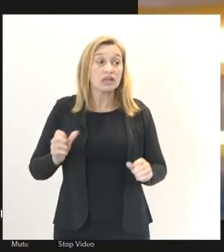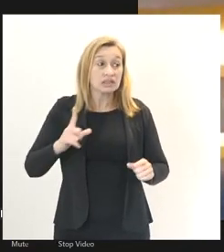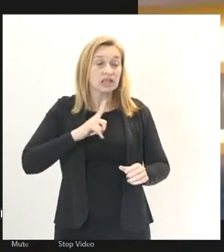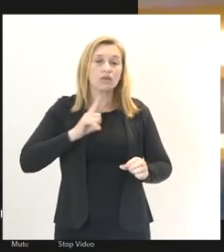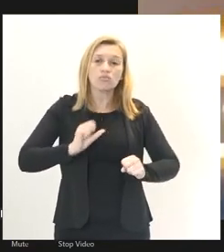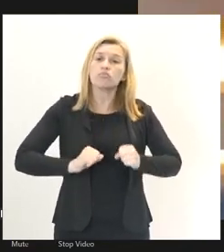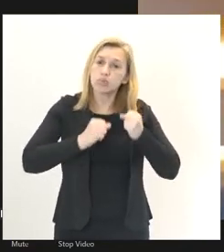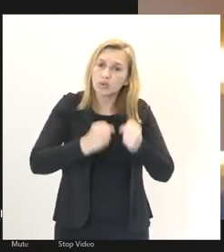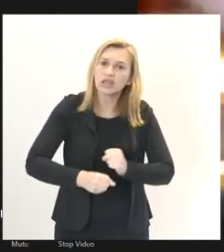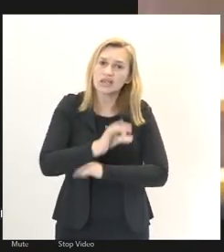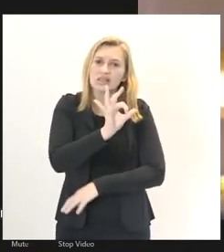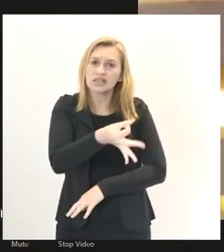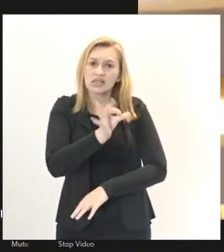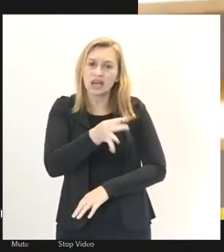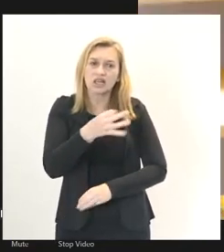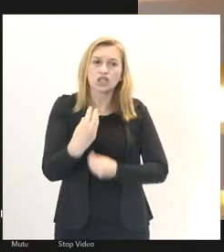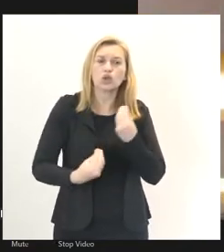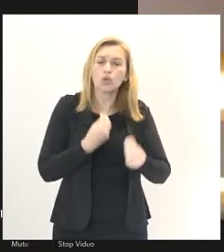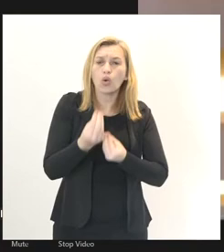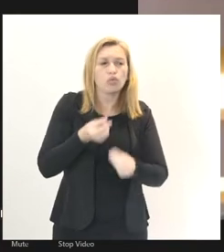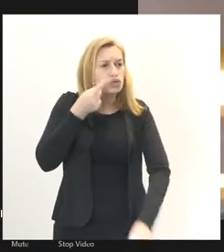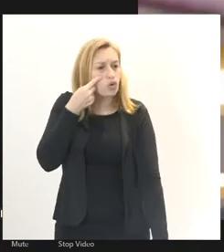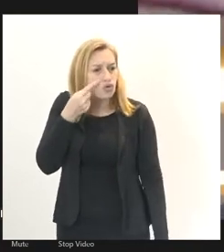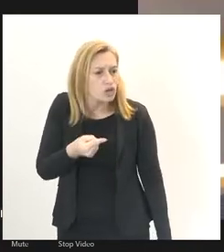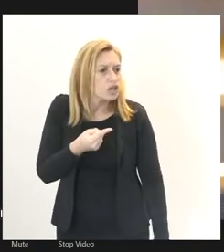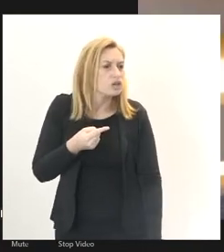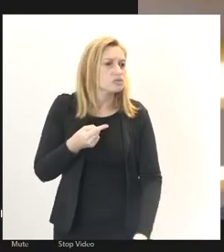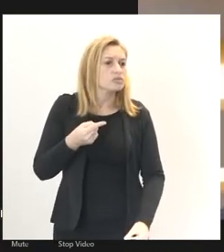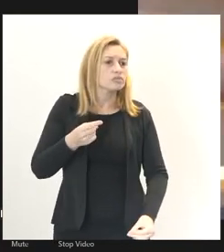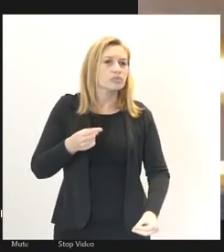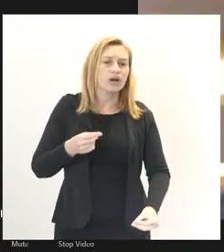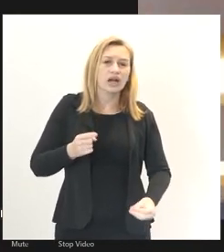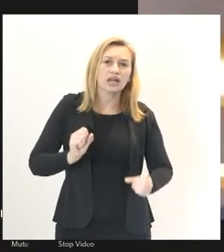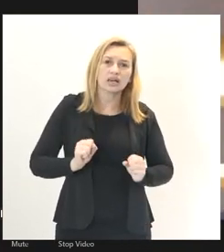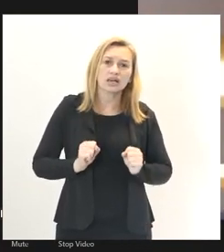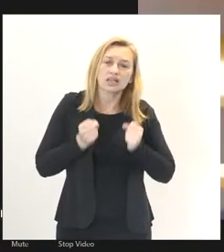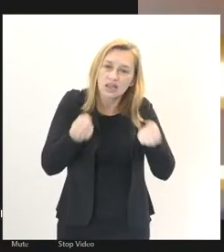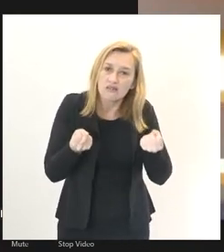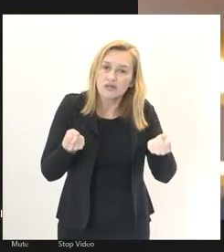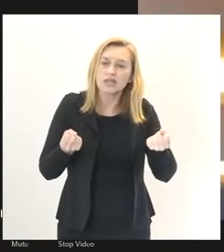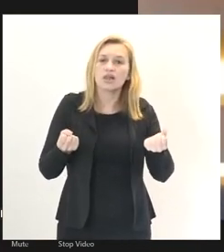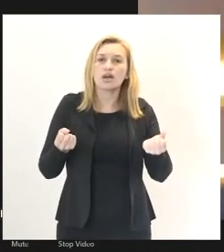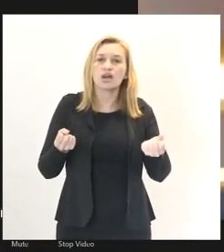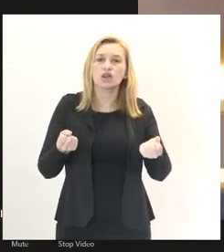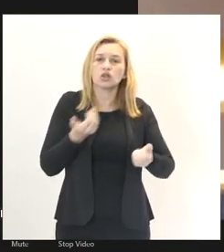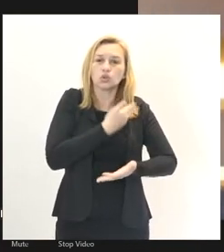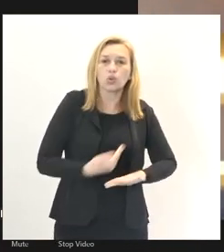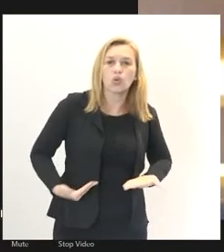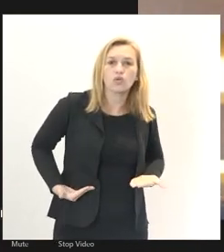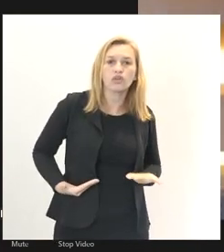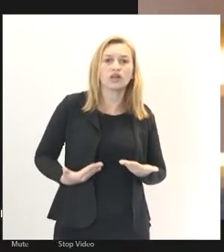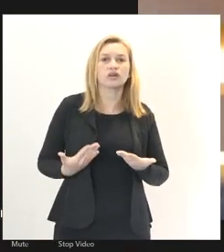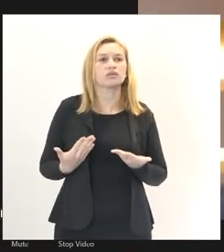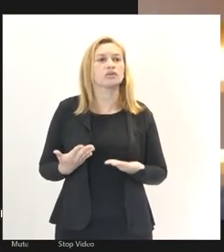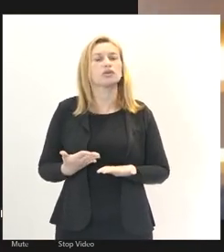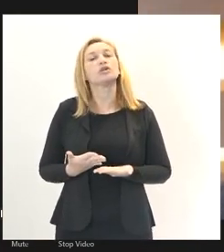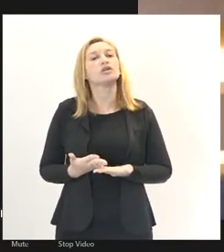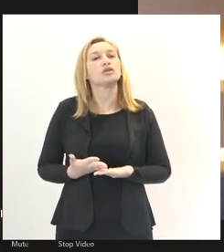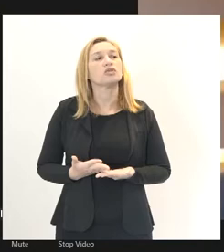necessário de, como a gente tem visto, se defender de desmandos do governo de ocasião,